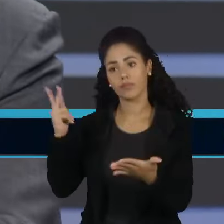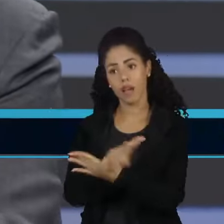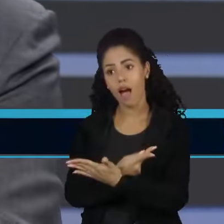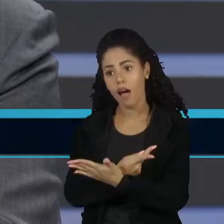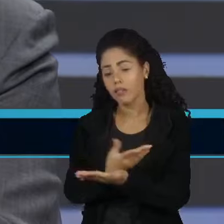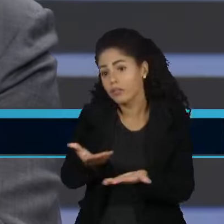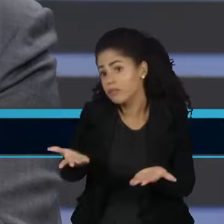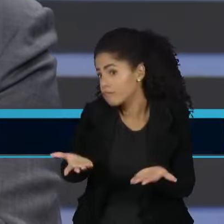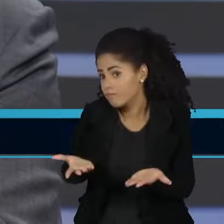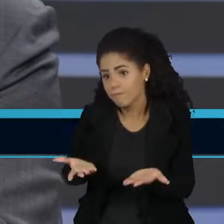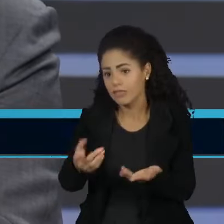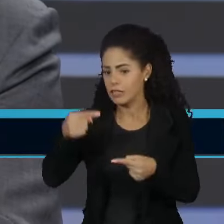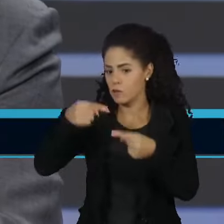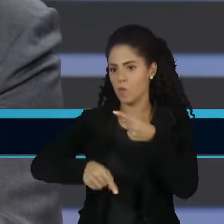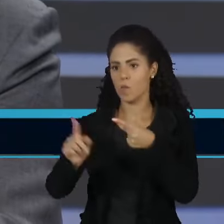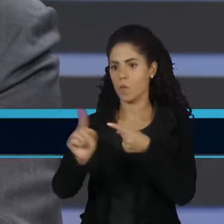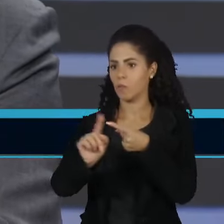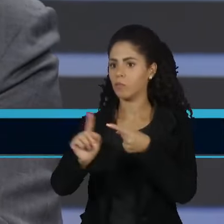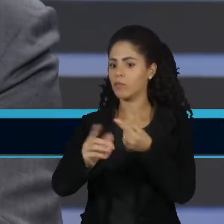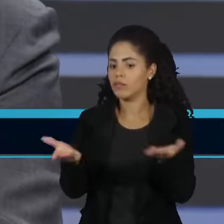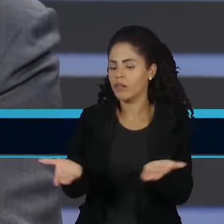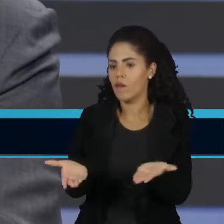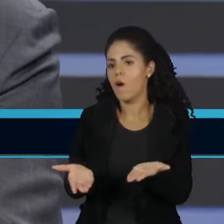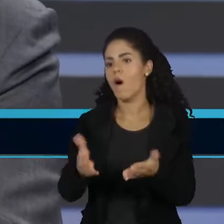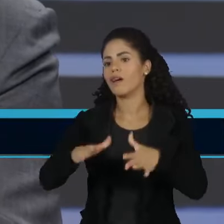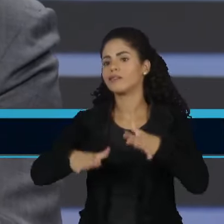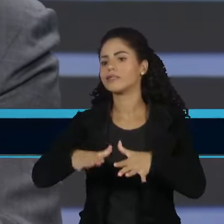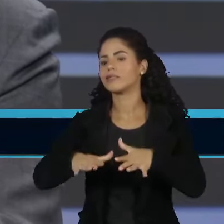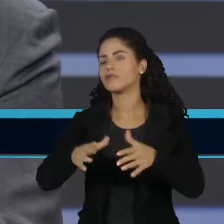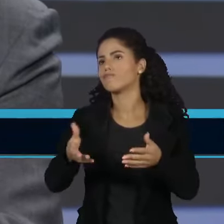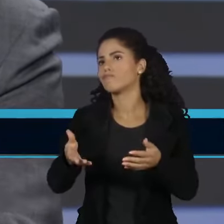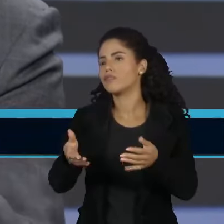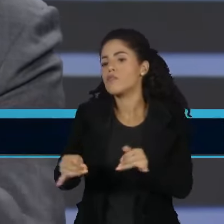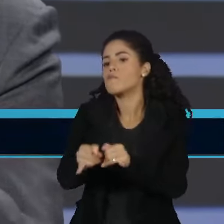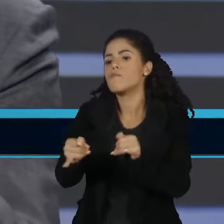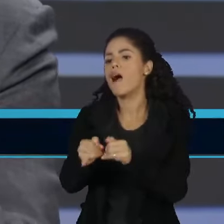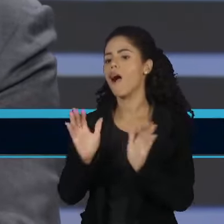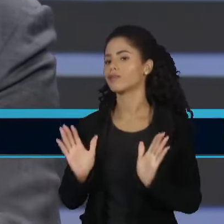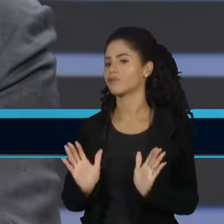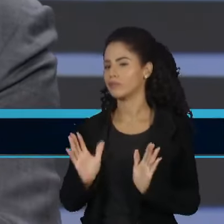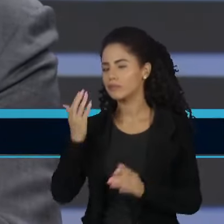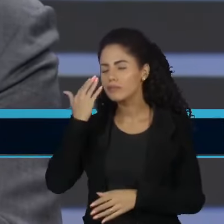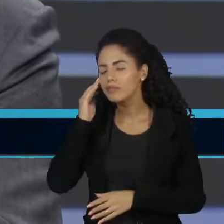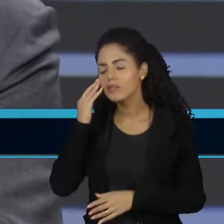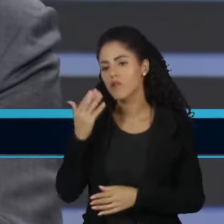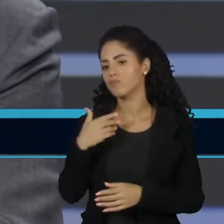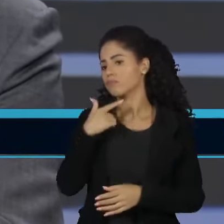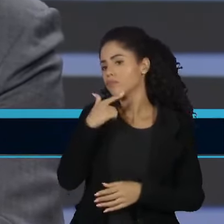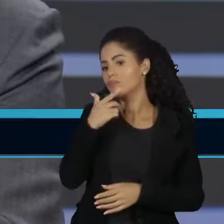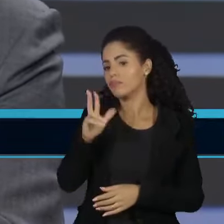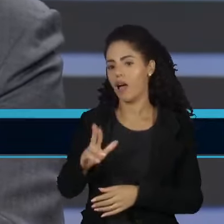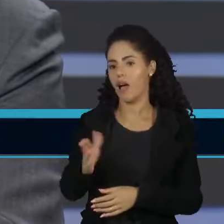completamente desnecessários, para não dizer, odiados pela população de uma maneira geral.